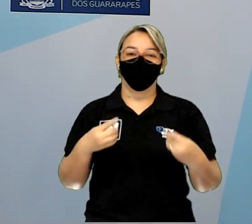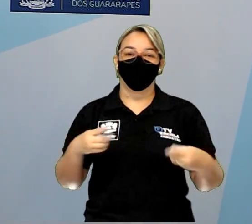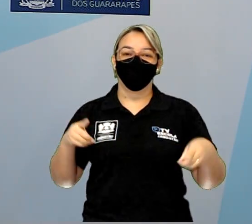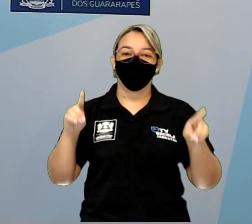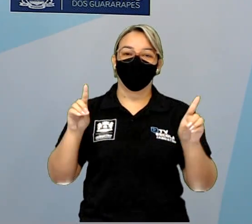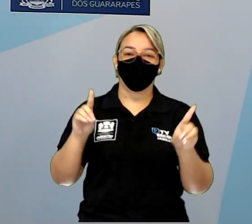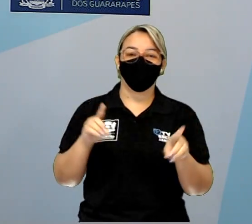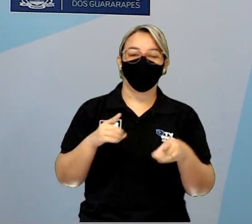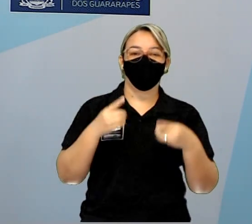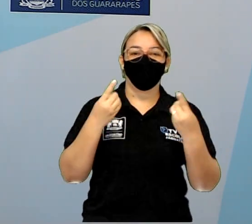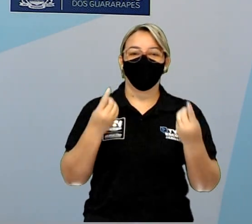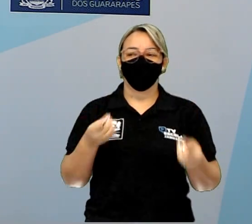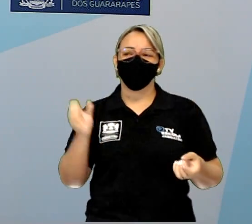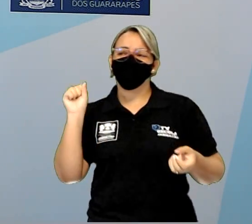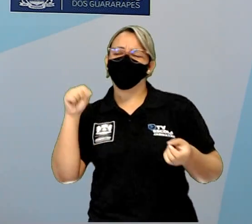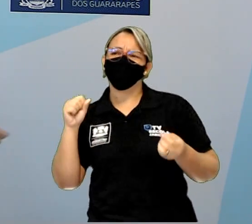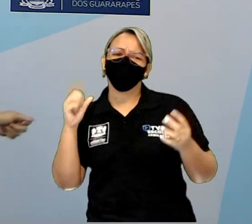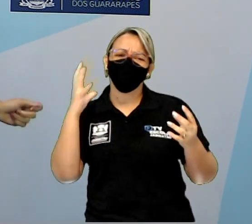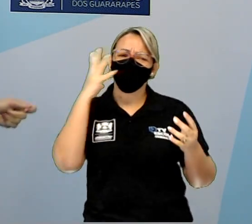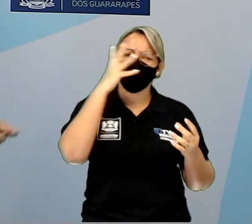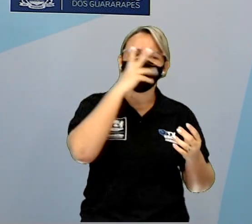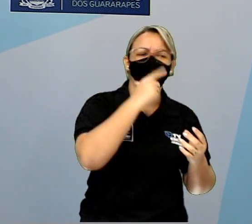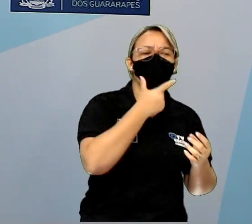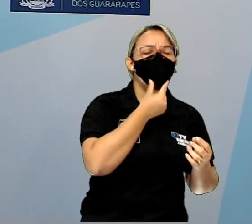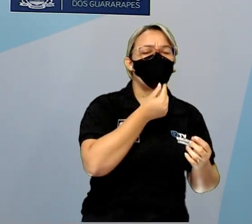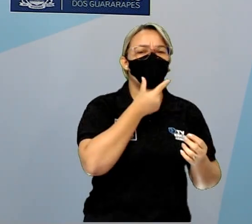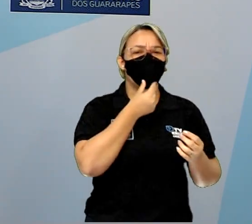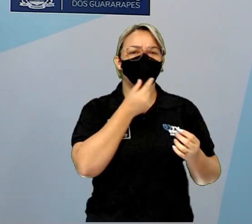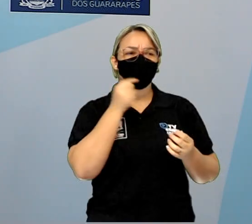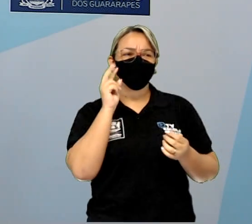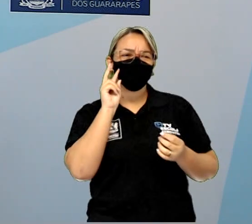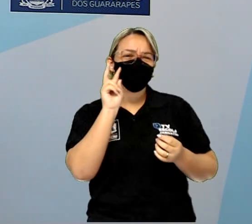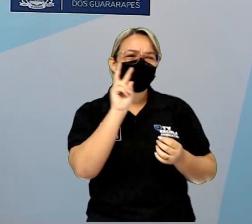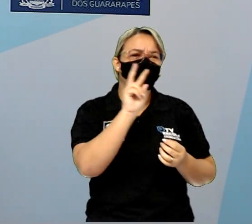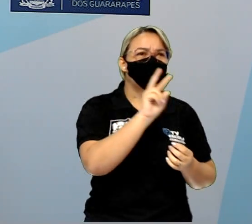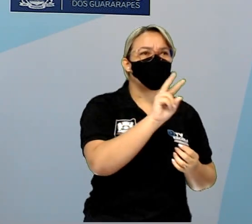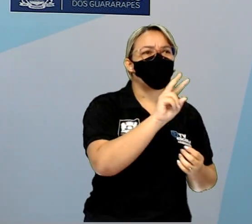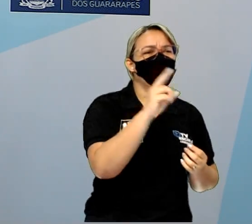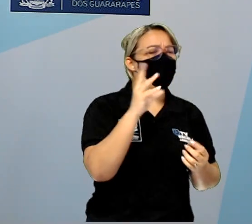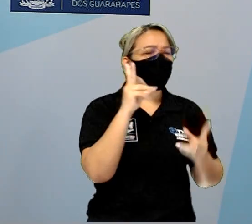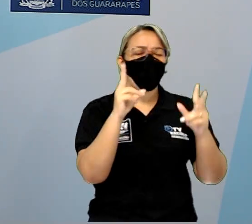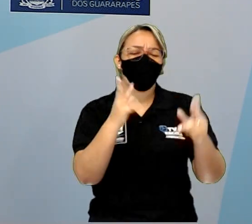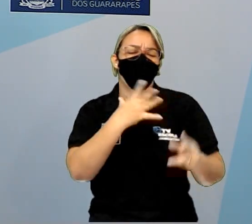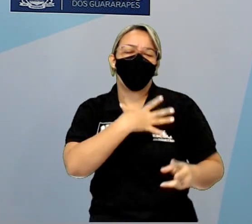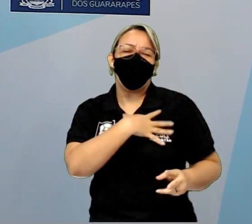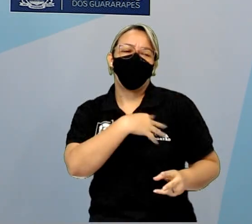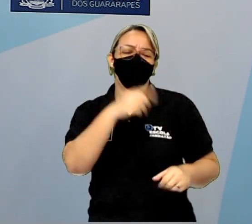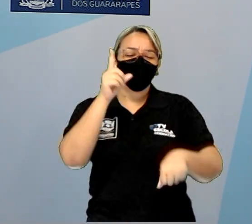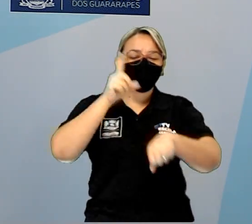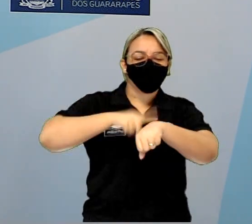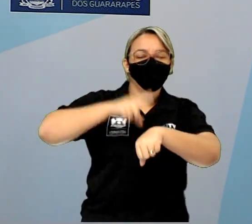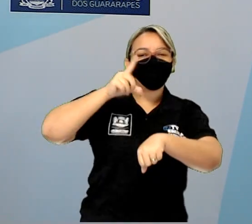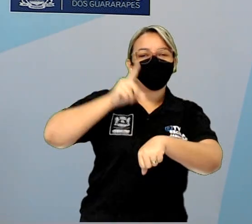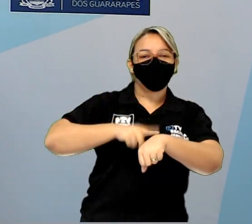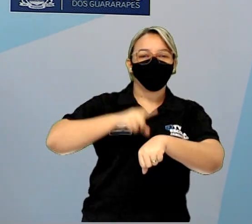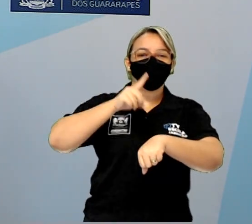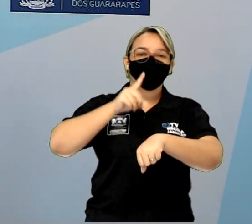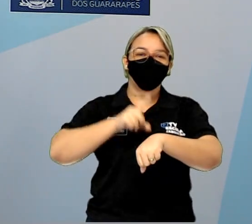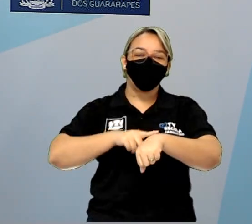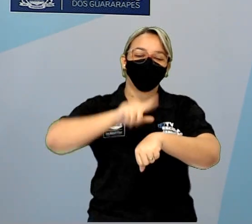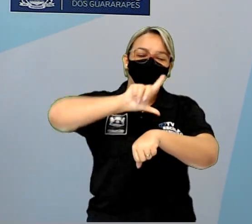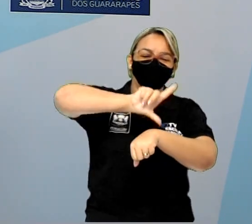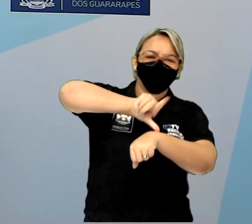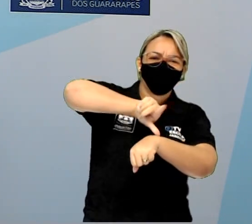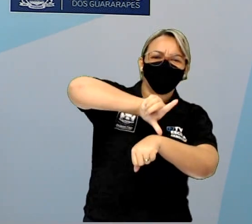É só um senhor tão bonito, quanto a cara do meu filho. Tempo, tempo, tempo,